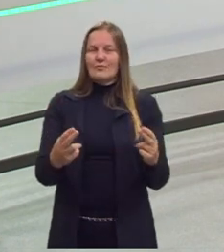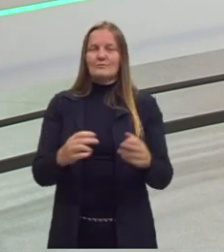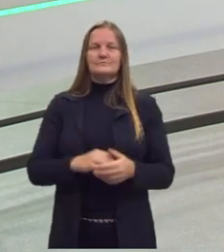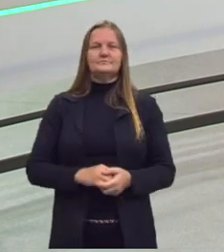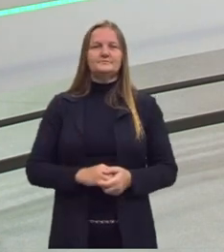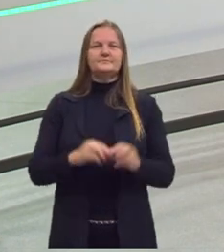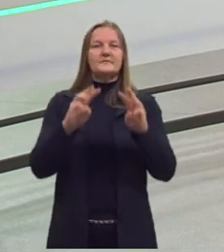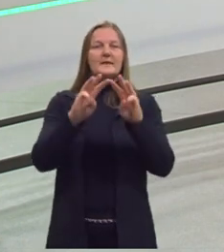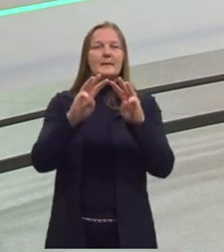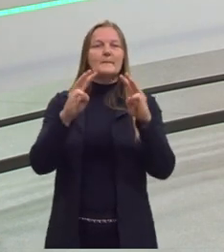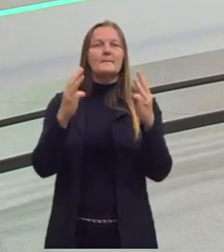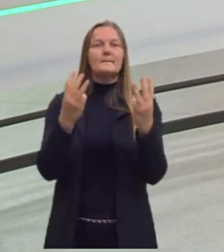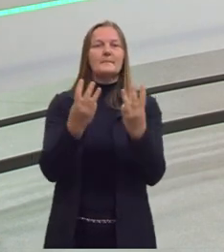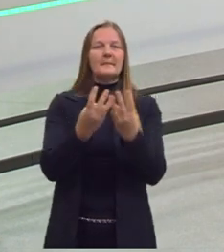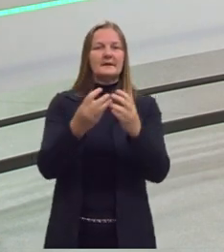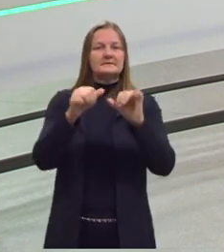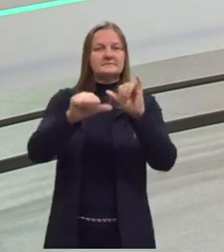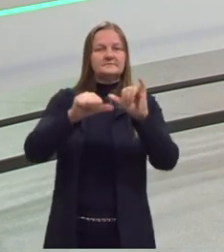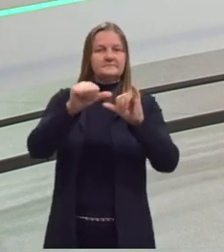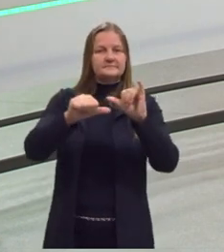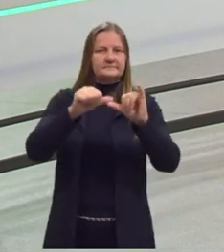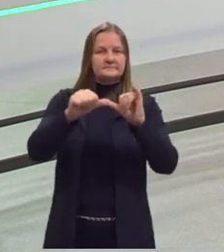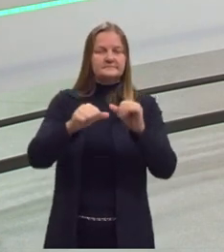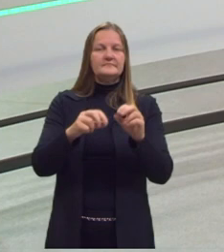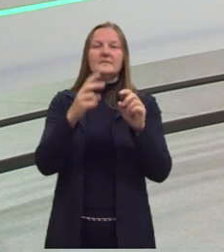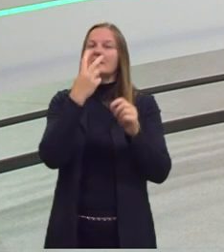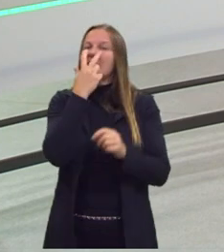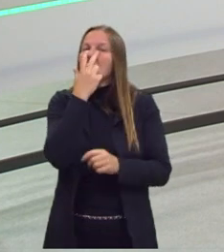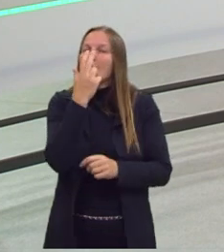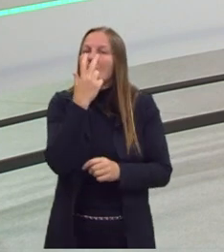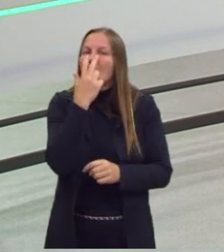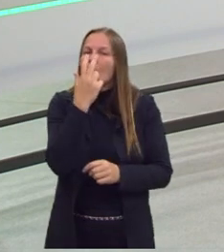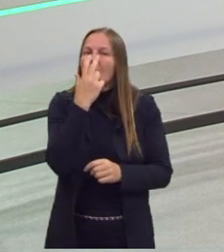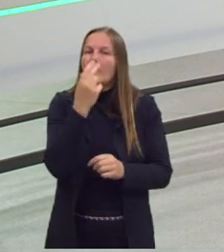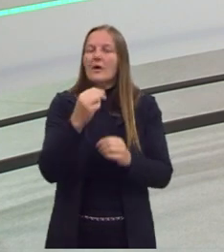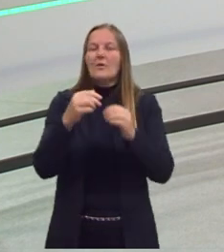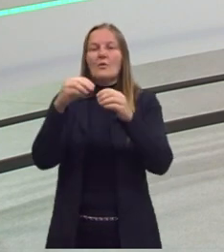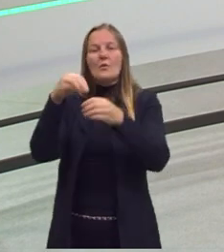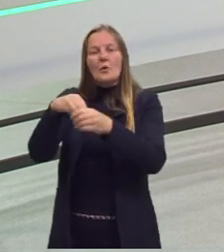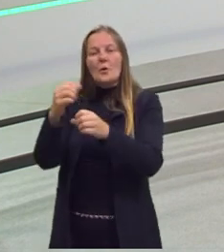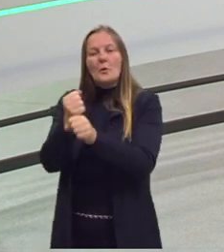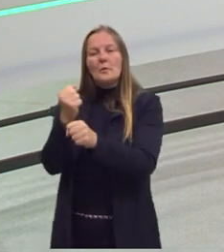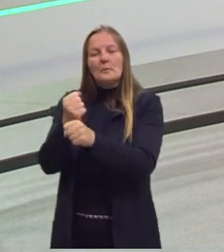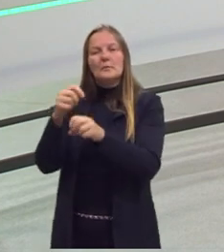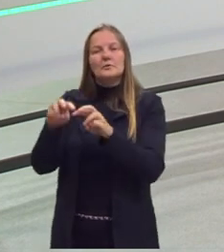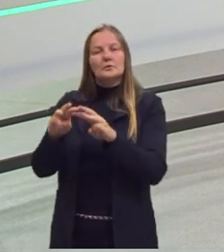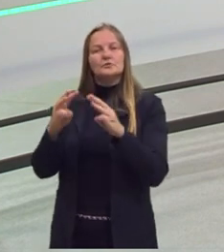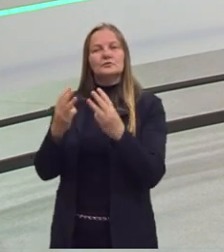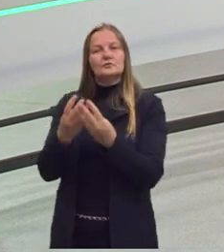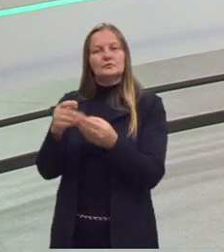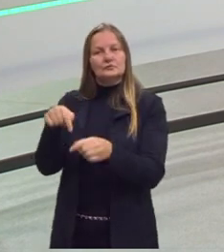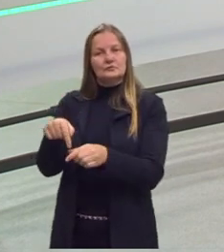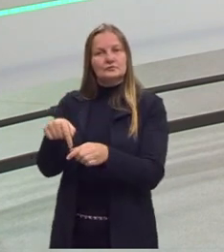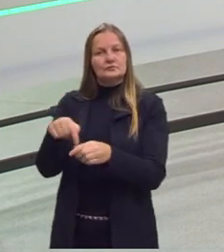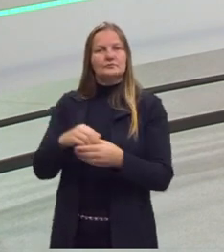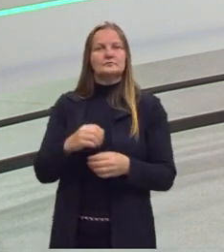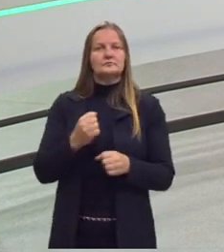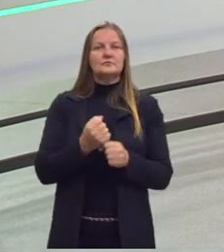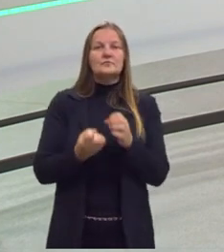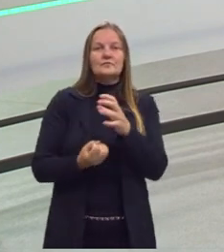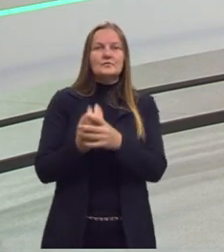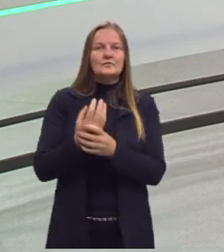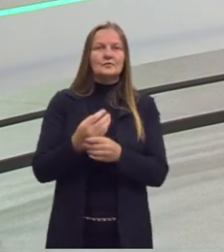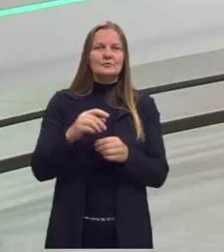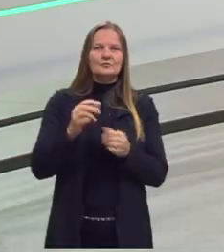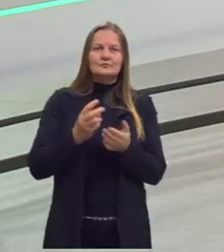reagentes, ela é igual à massa dos meus produtos,